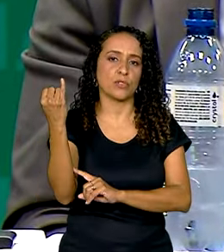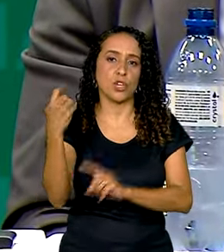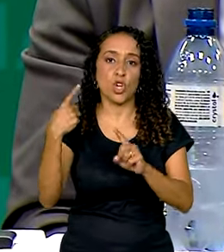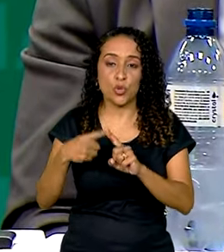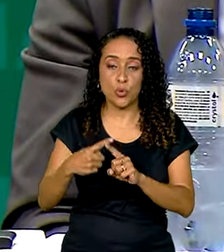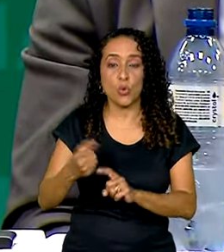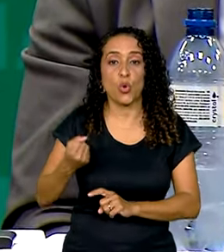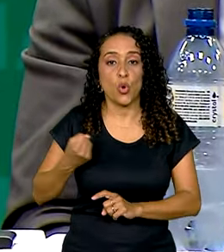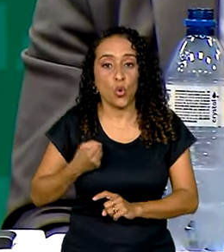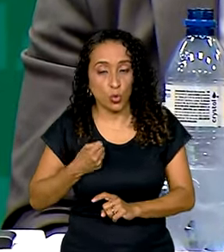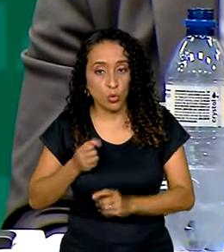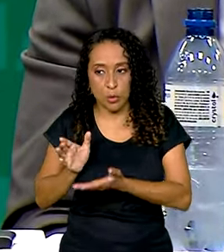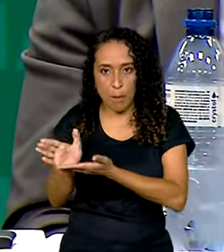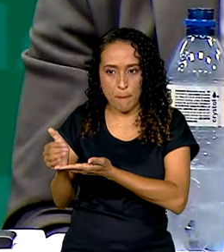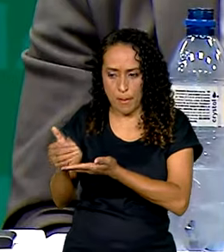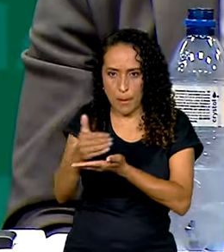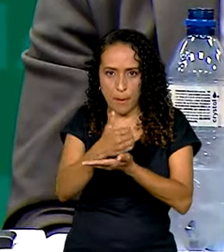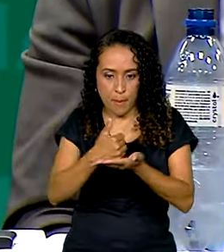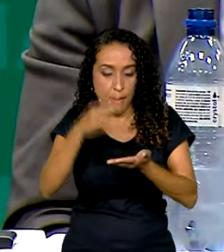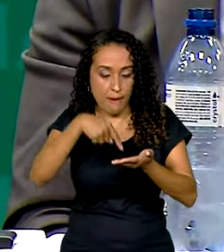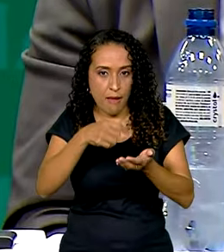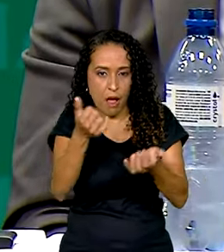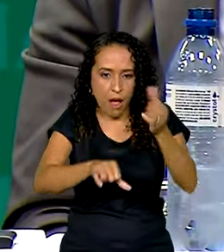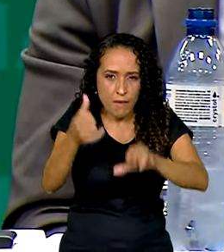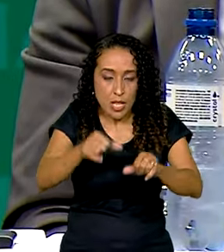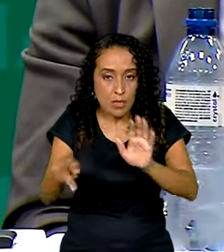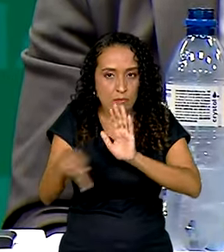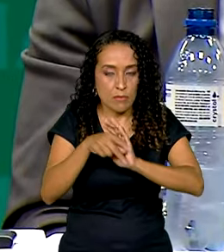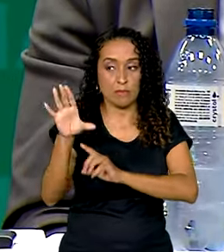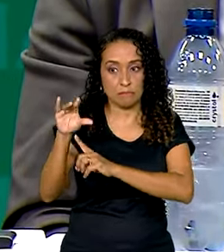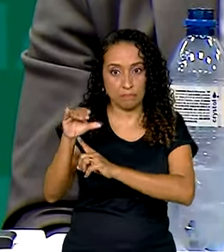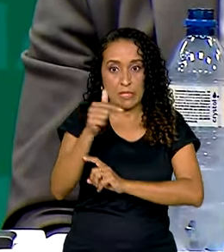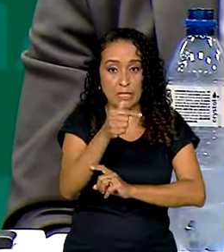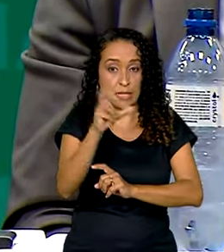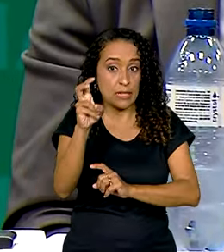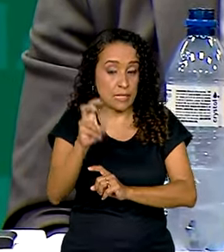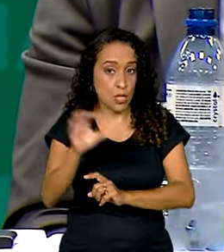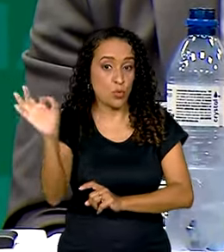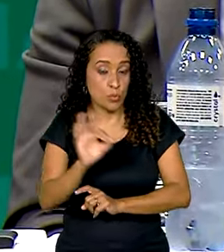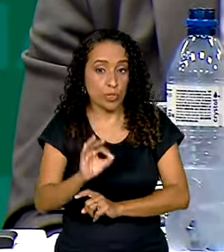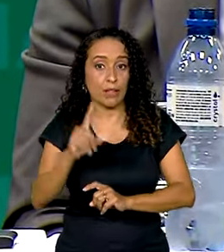aquele número nós tiramos de uma avaliação científica, os 75% dos focos na casa ou no seu entorno.